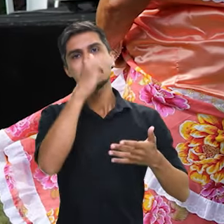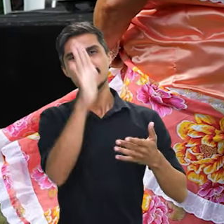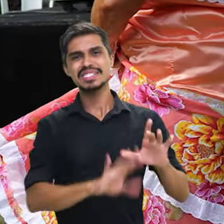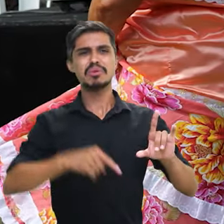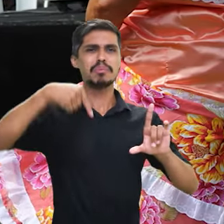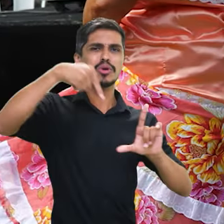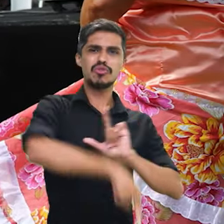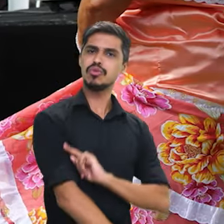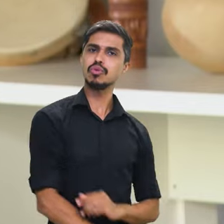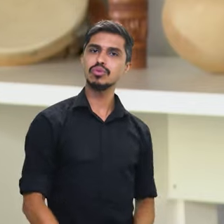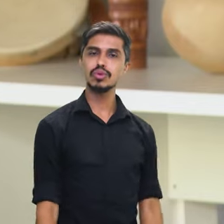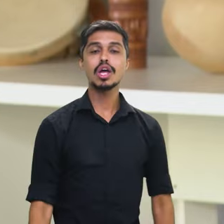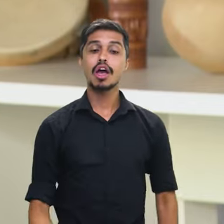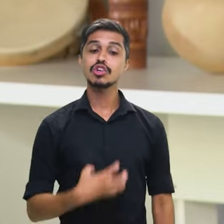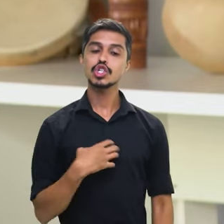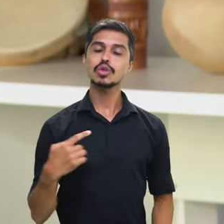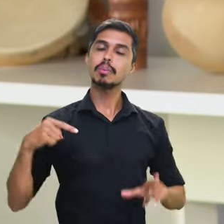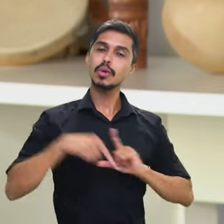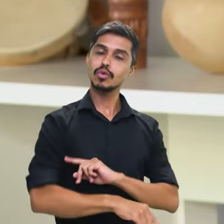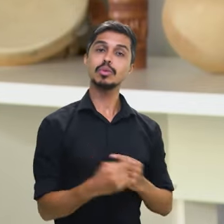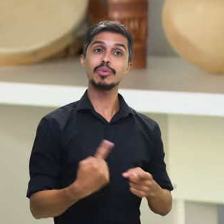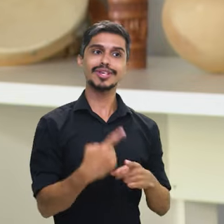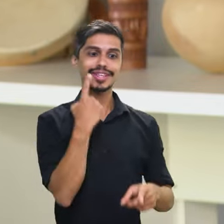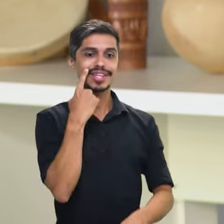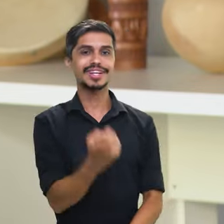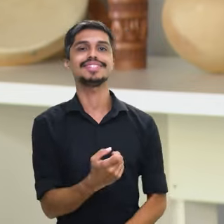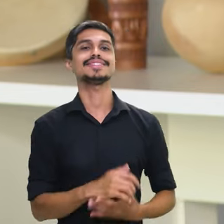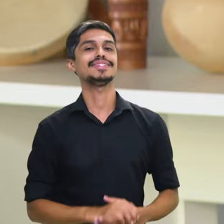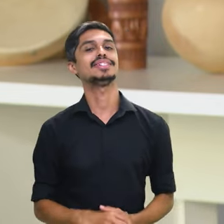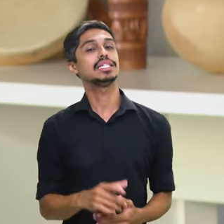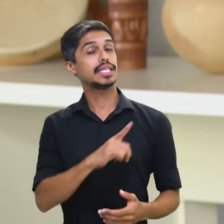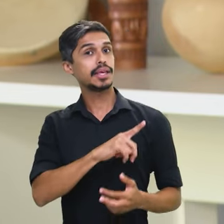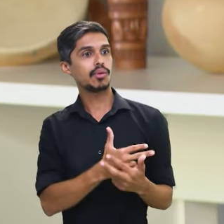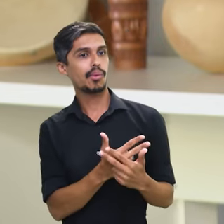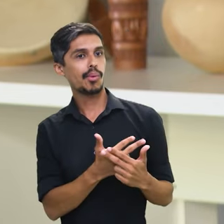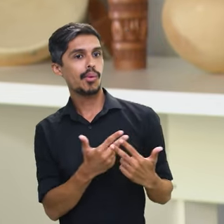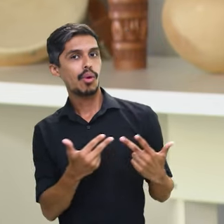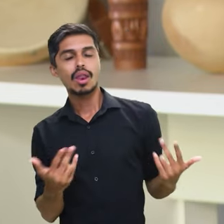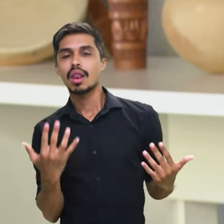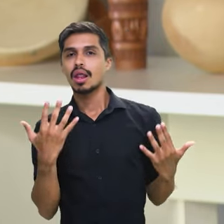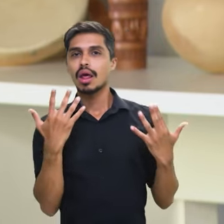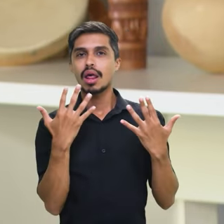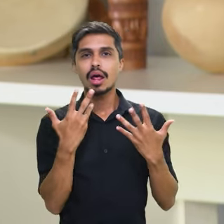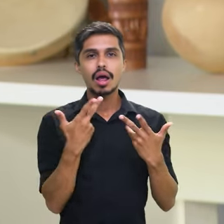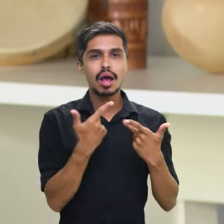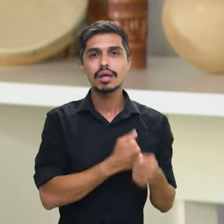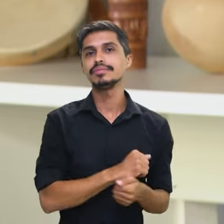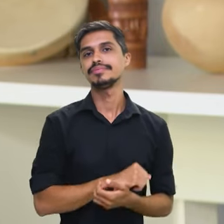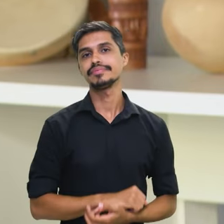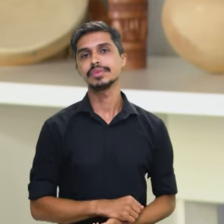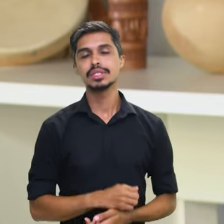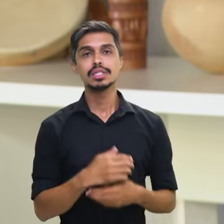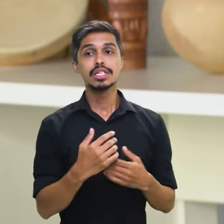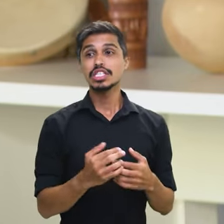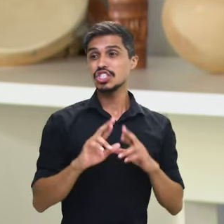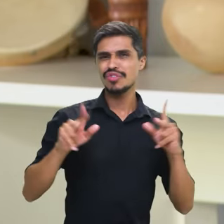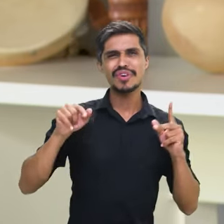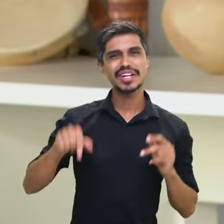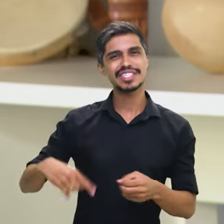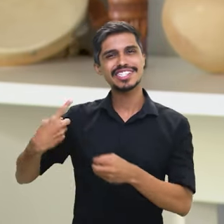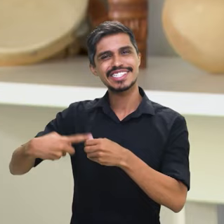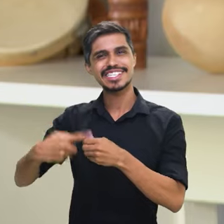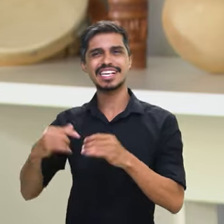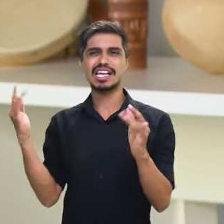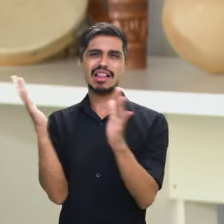Brasil profundo. O Brasil profundo é interessante demais, porque ele tem coisas, você já não tem mais nas grandes capitais, você não tem